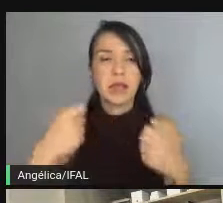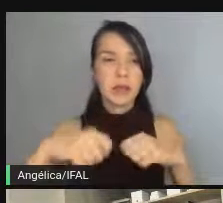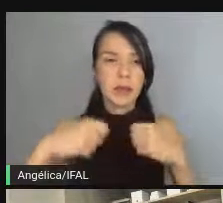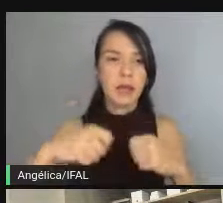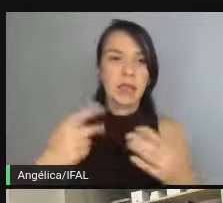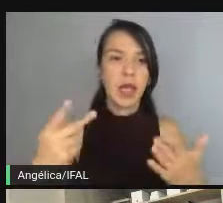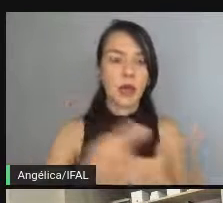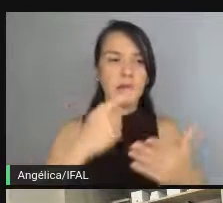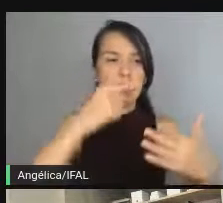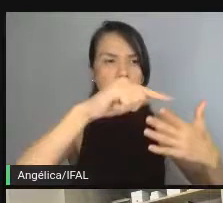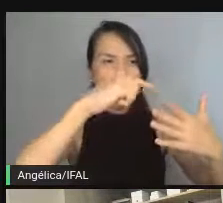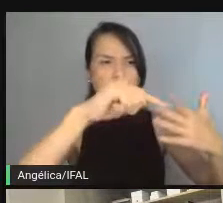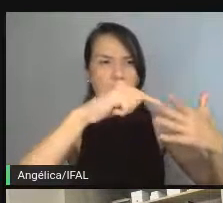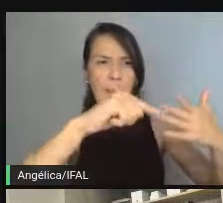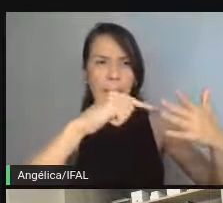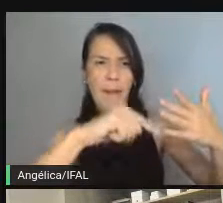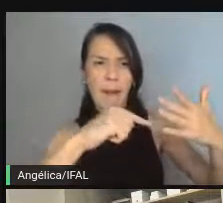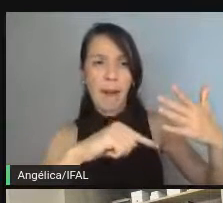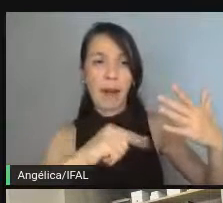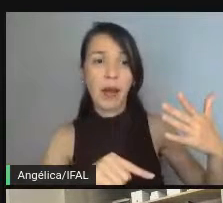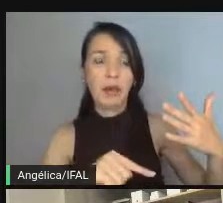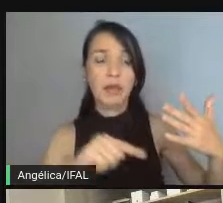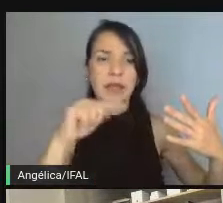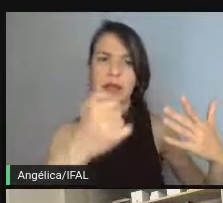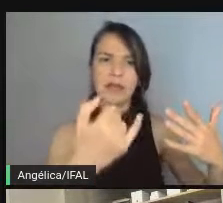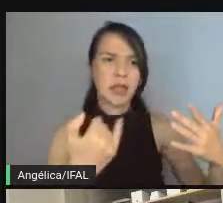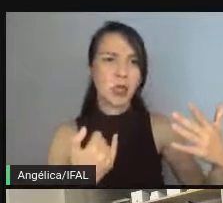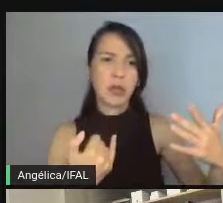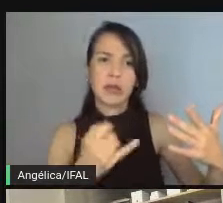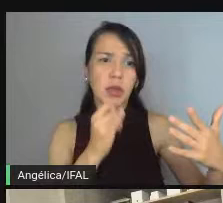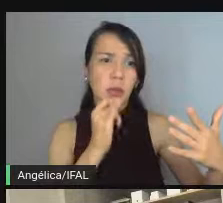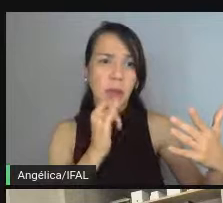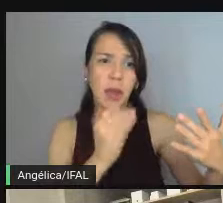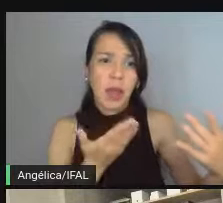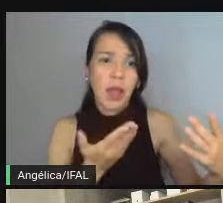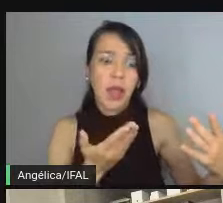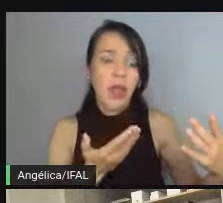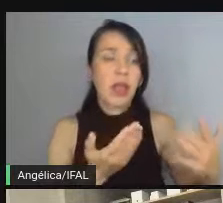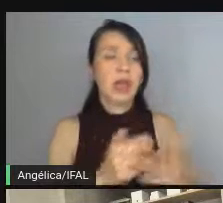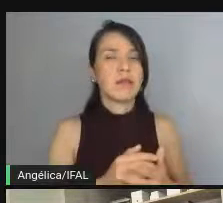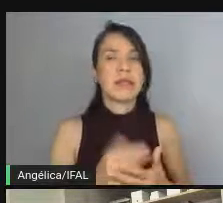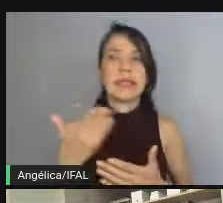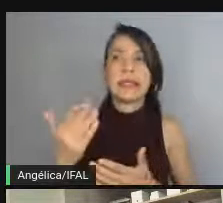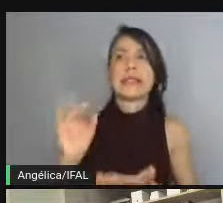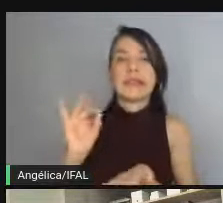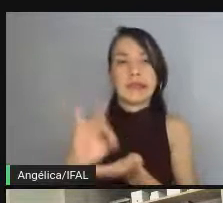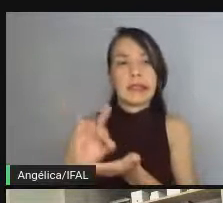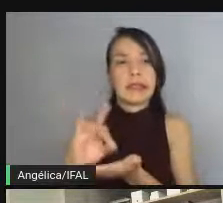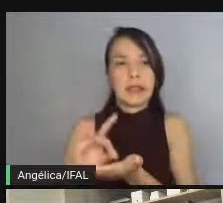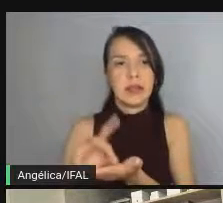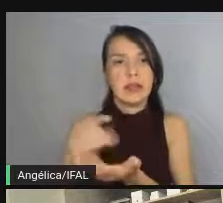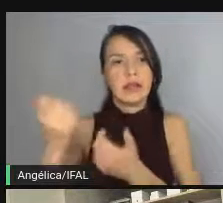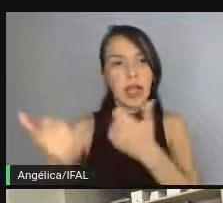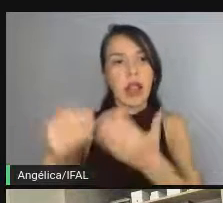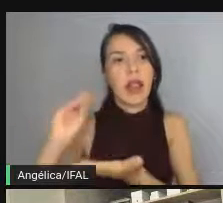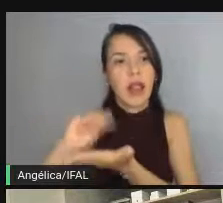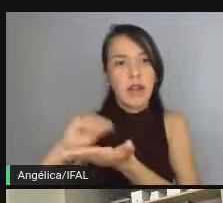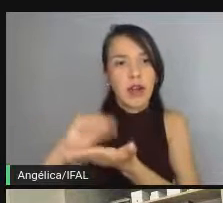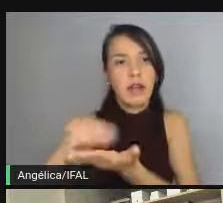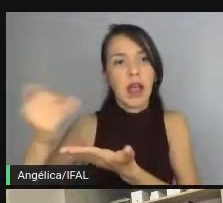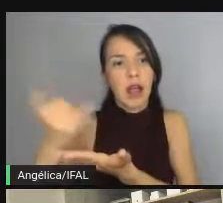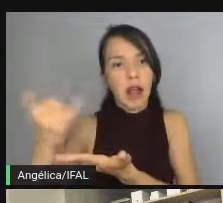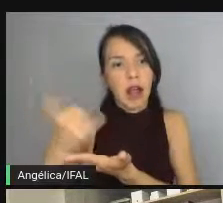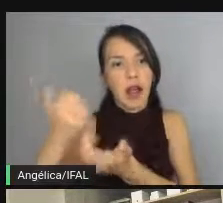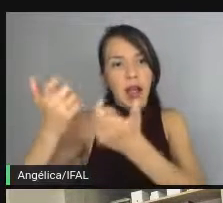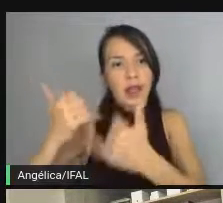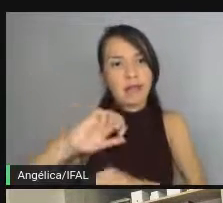acontecer dessa forma, dessa forma, e aqui você não mapeou. E aí o cara pode falar, poxa, isso é verdade, estava faltando, e sem isso